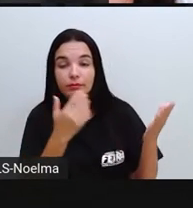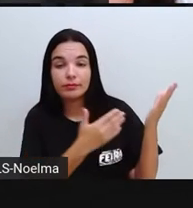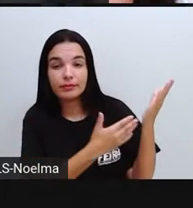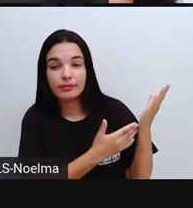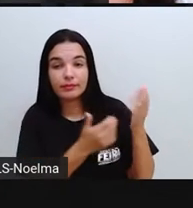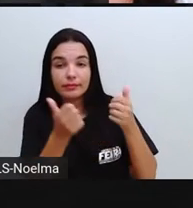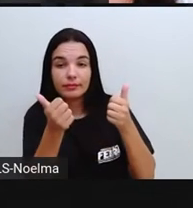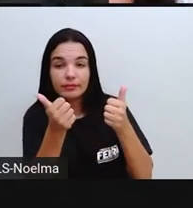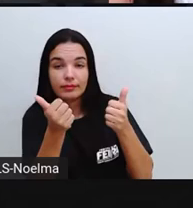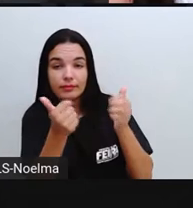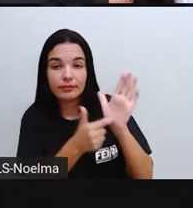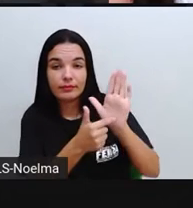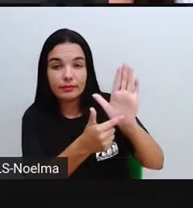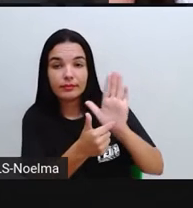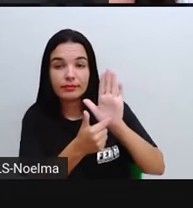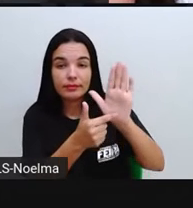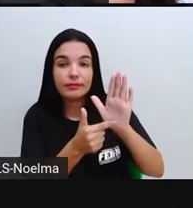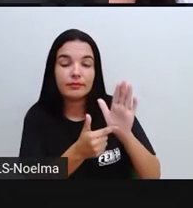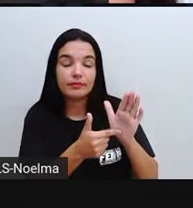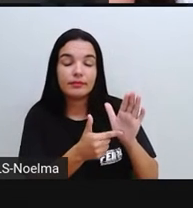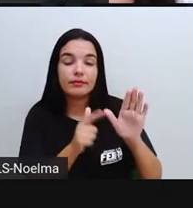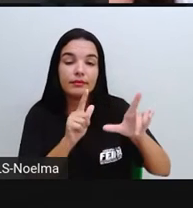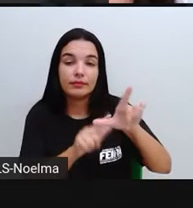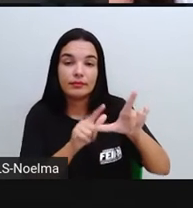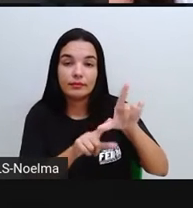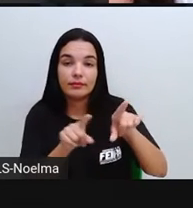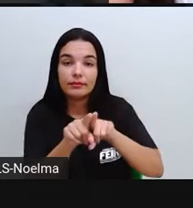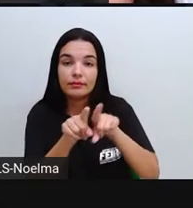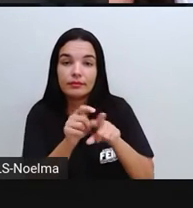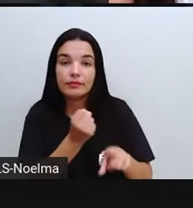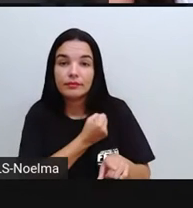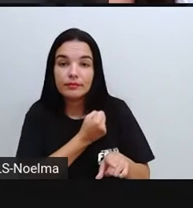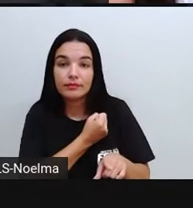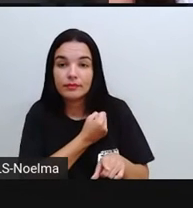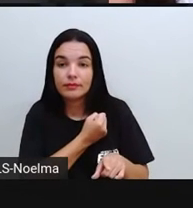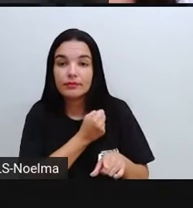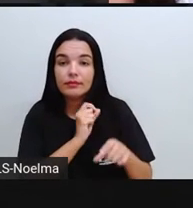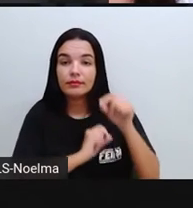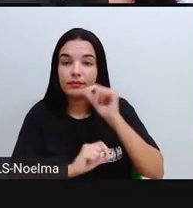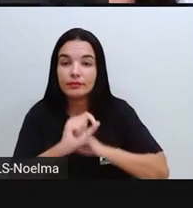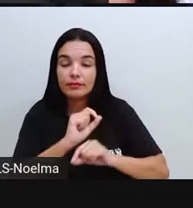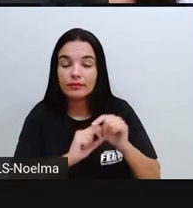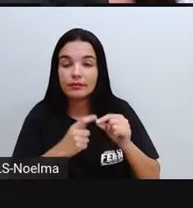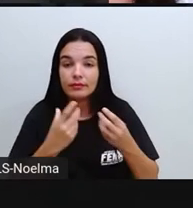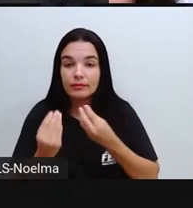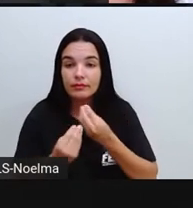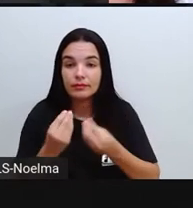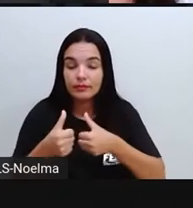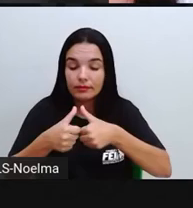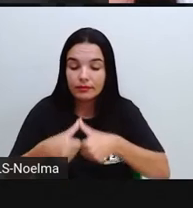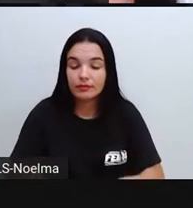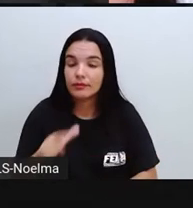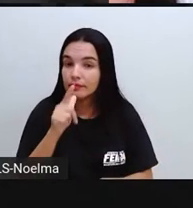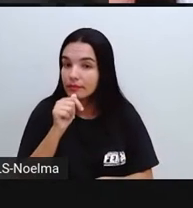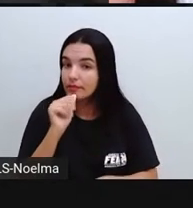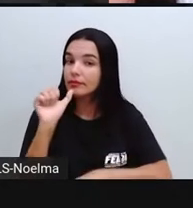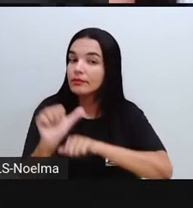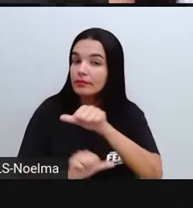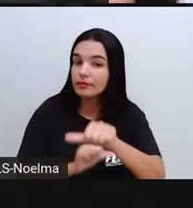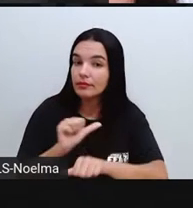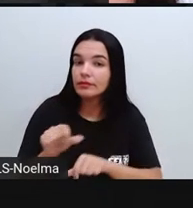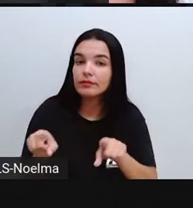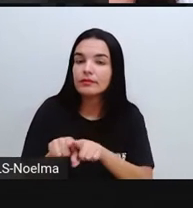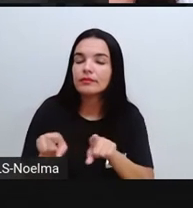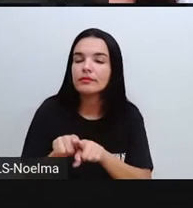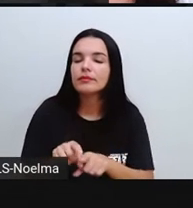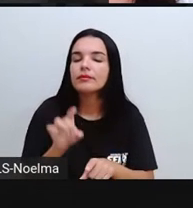apresenta letras e números que indicam, respectivamente, os estados físicos da água e suas mudanças. Identifique o